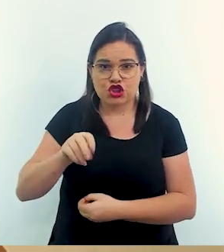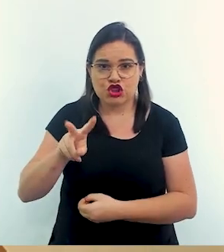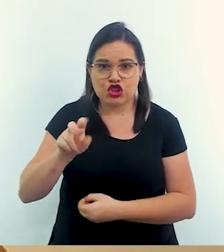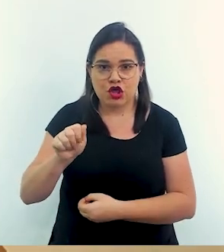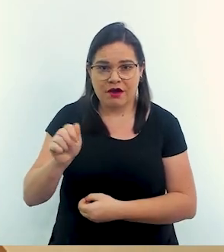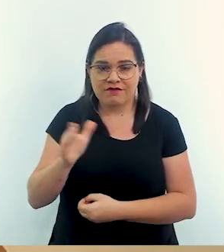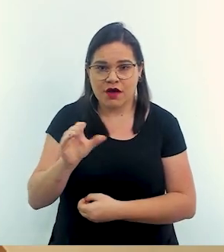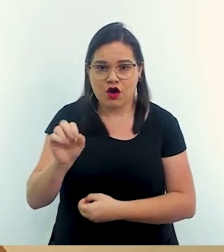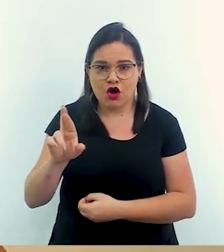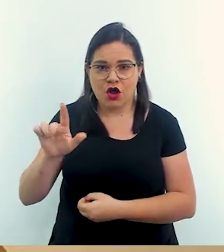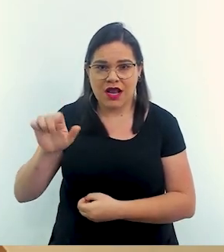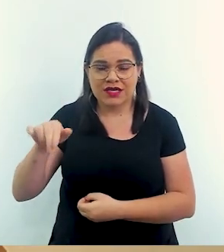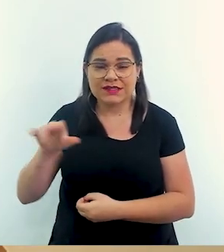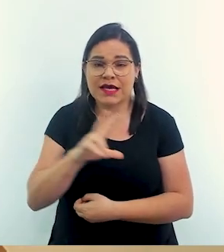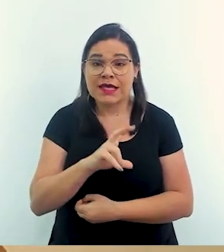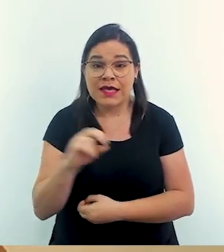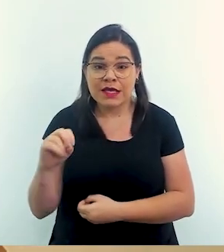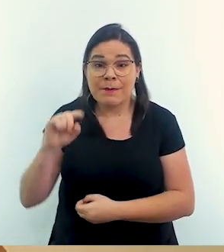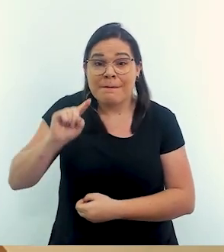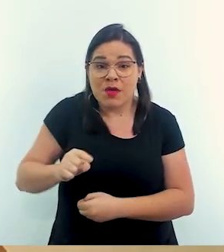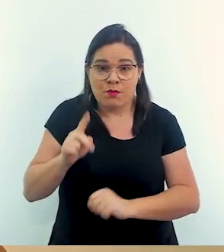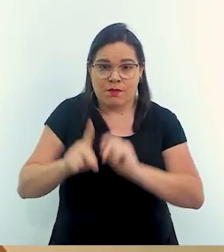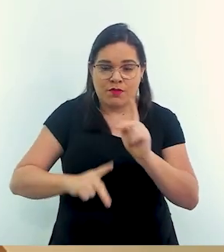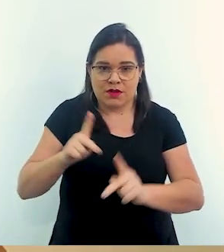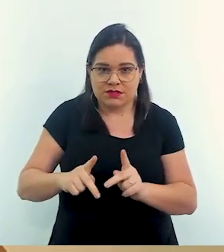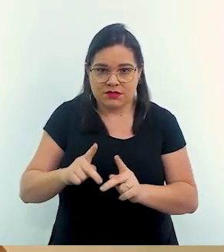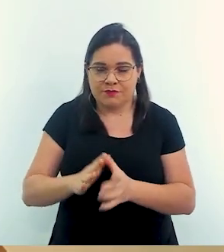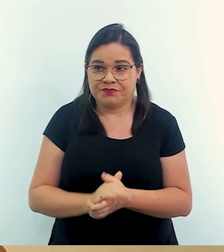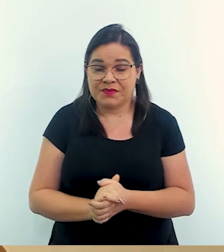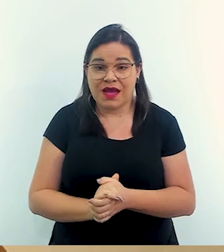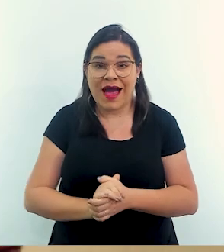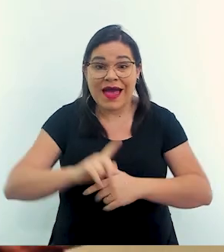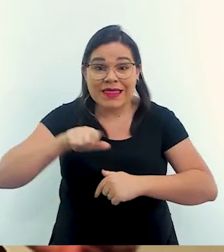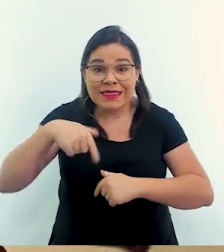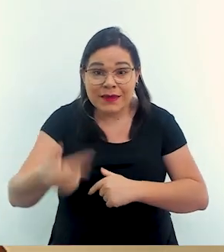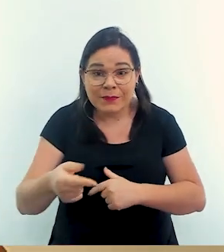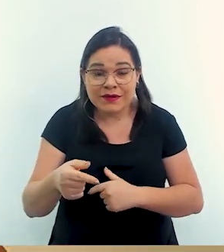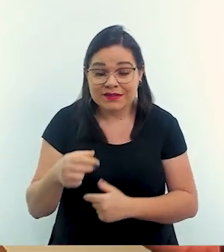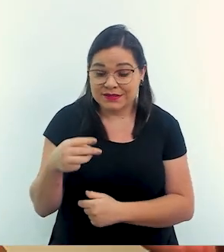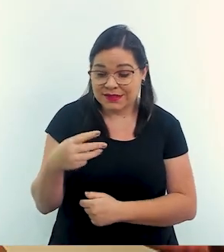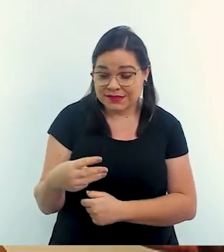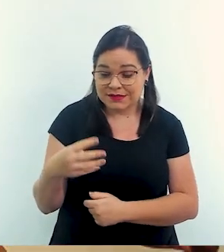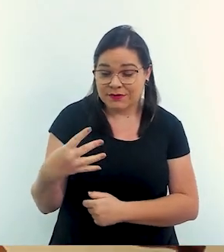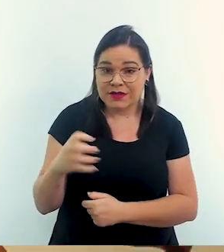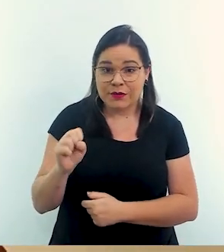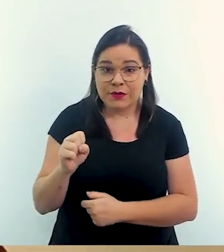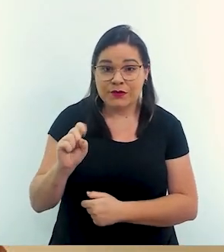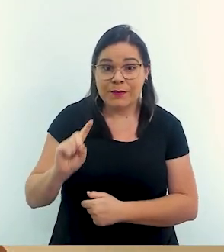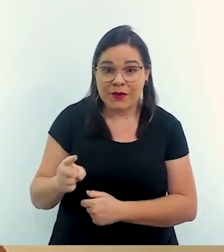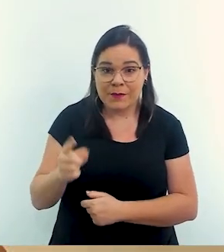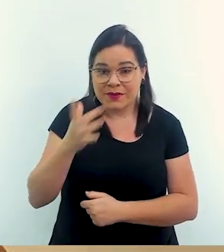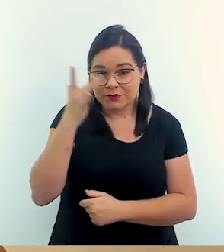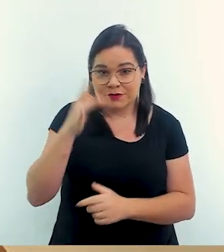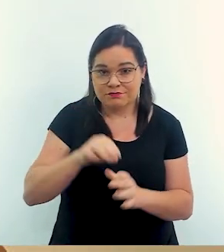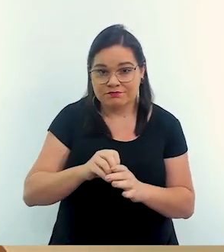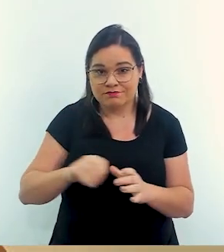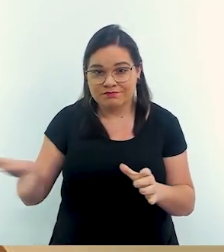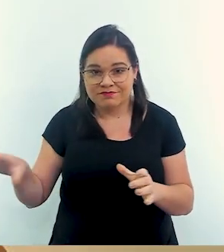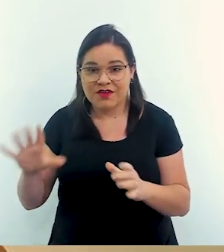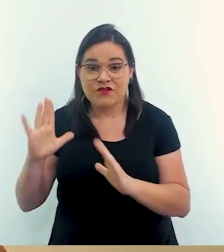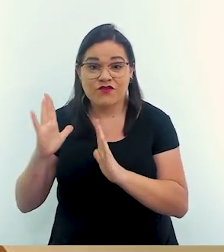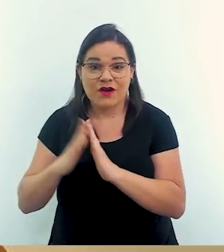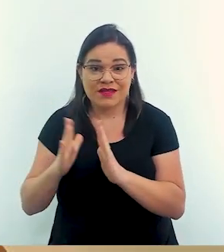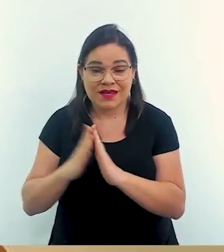500 mil habitantes, algo em torno disso, e depois do desastre, passou para 348 mil pessoas. Mais de 300 mil